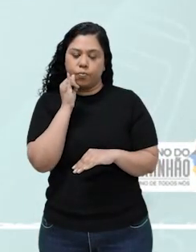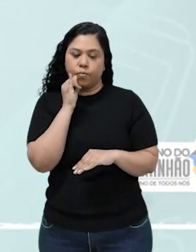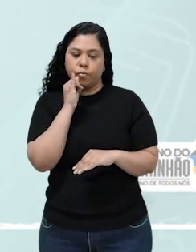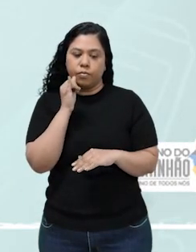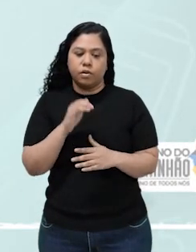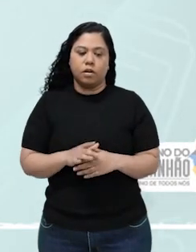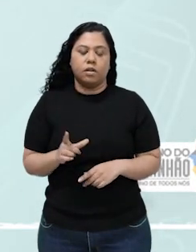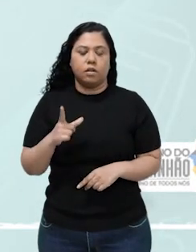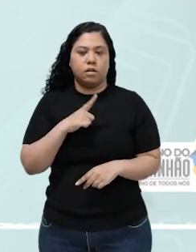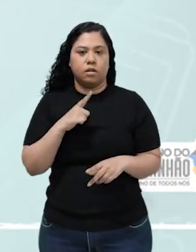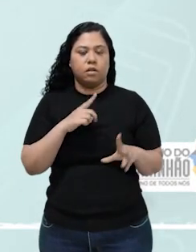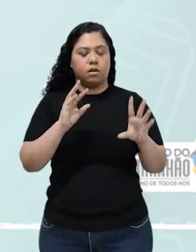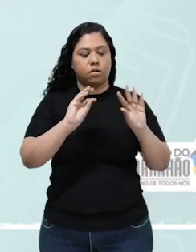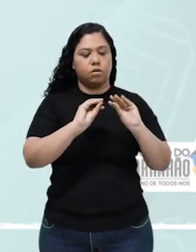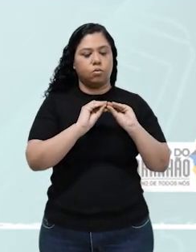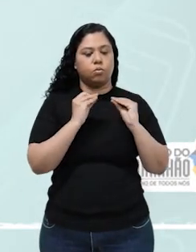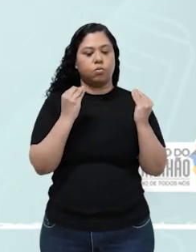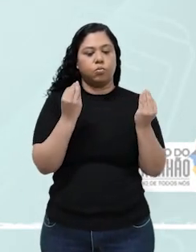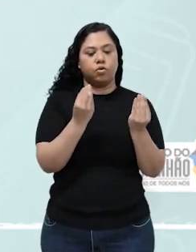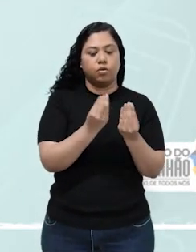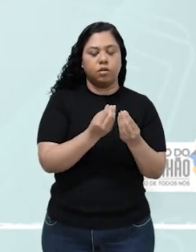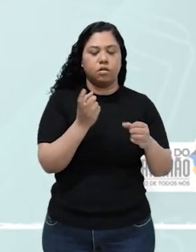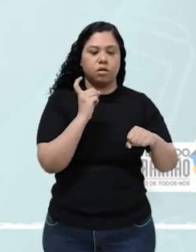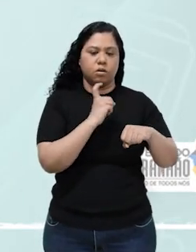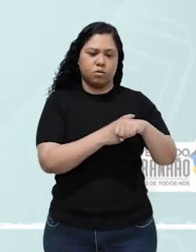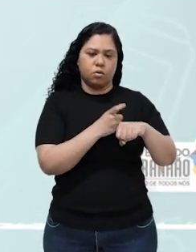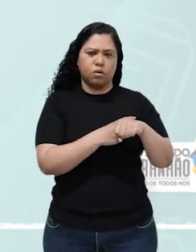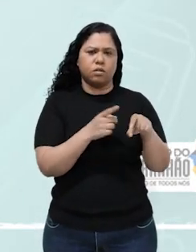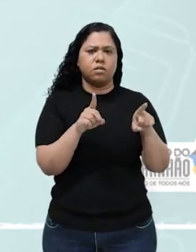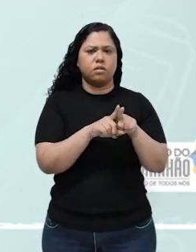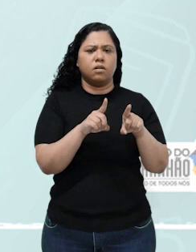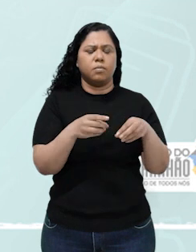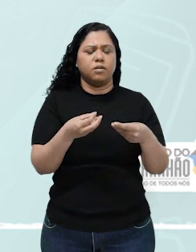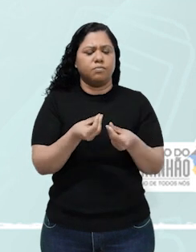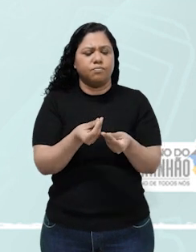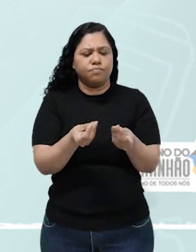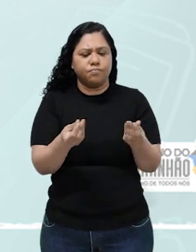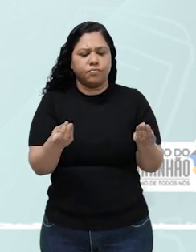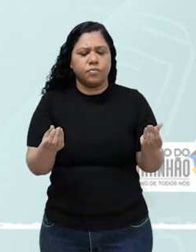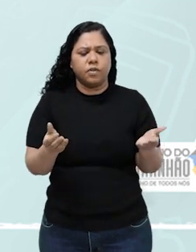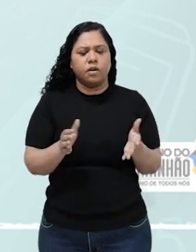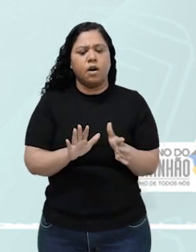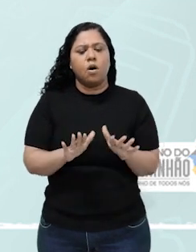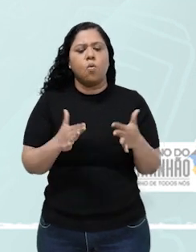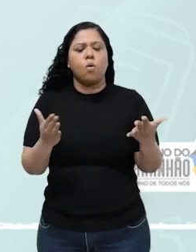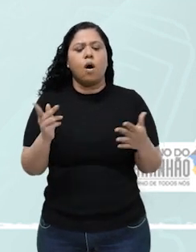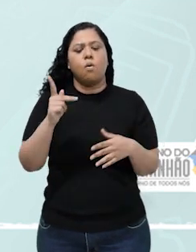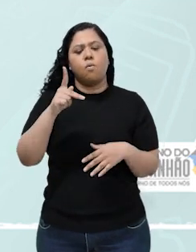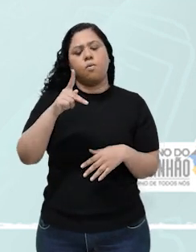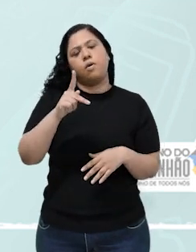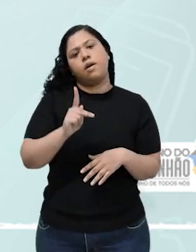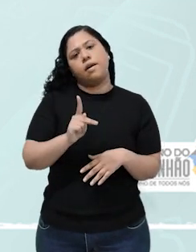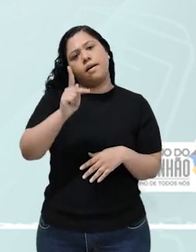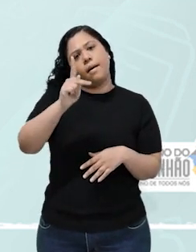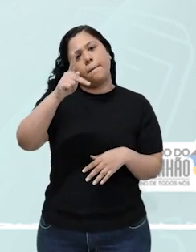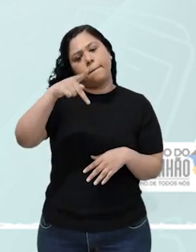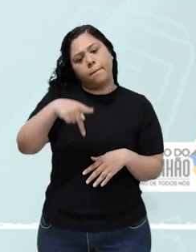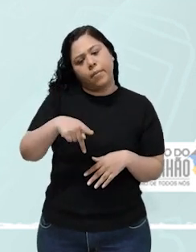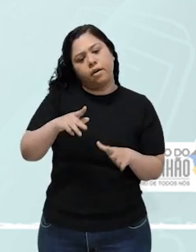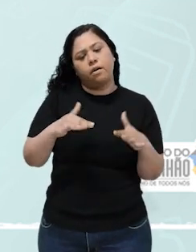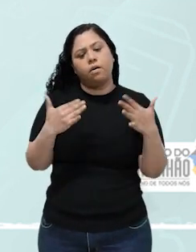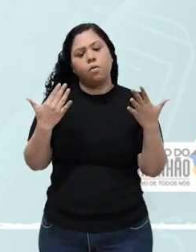substâncias sólidas e substâncias dissolvidas. Então, quem vai ser o Kp? O eu coloquei para vocês.